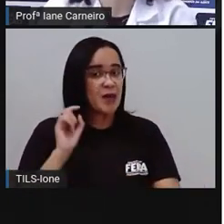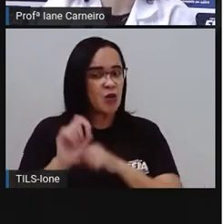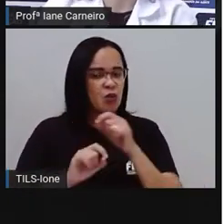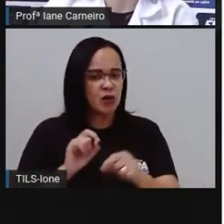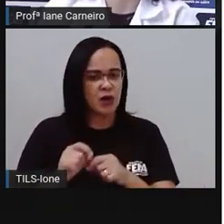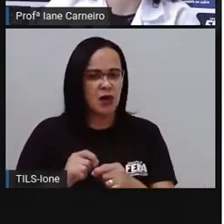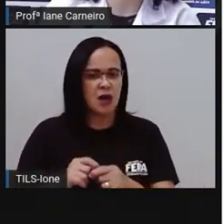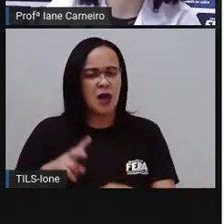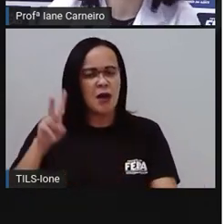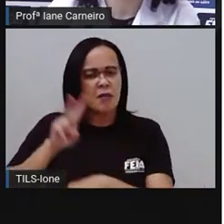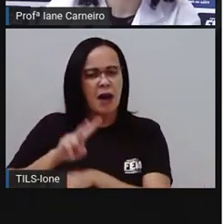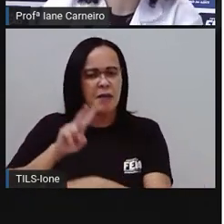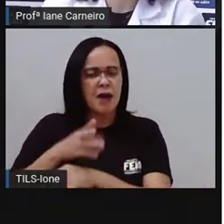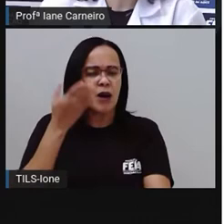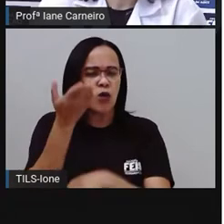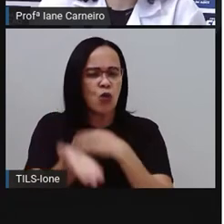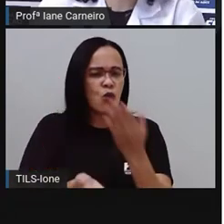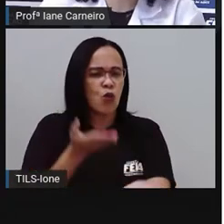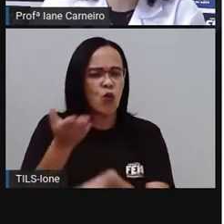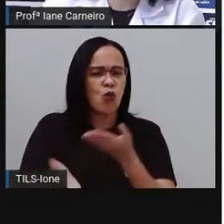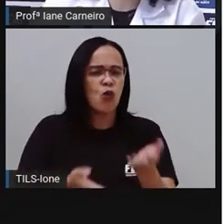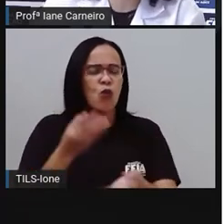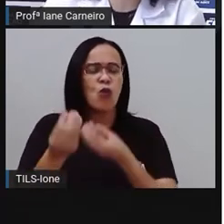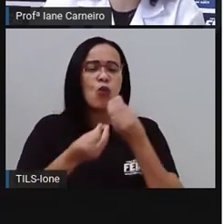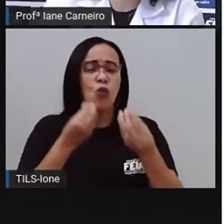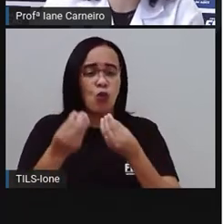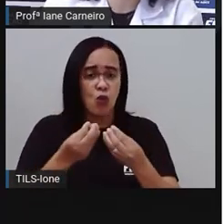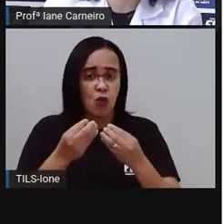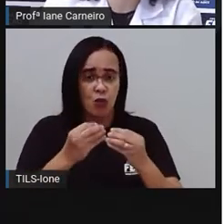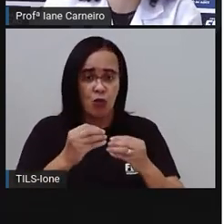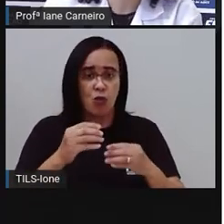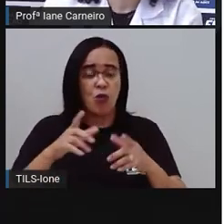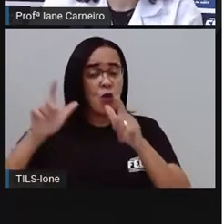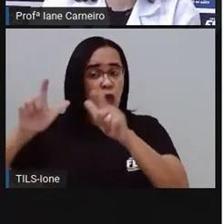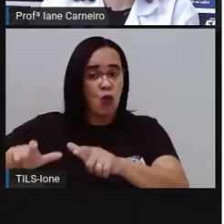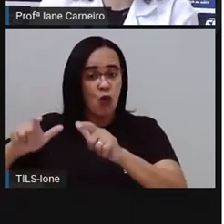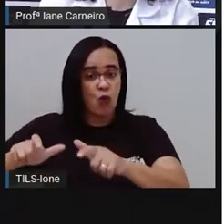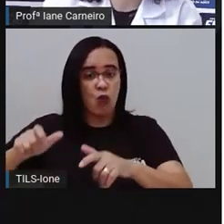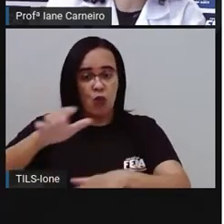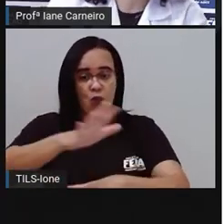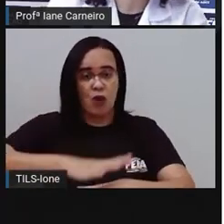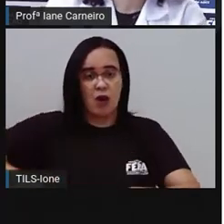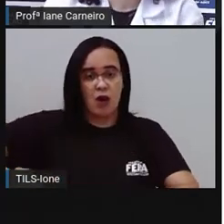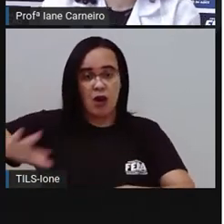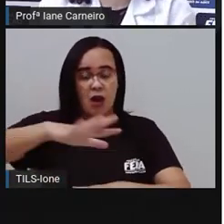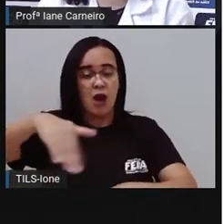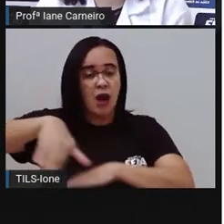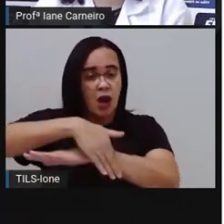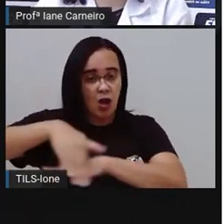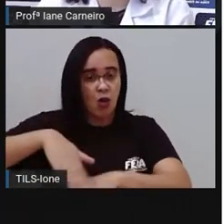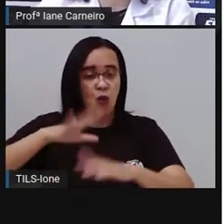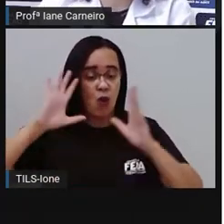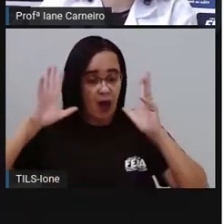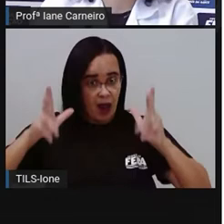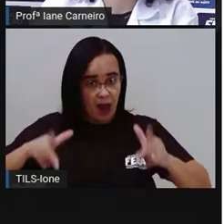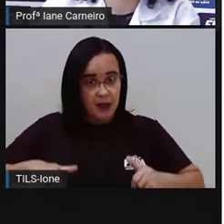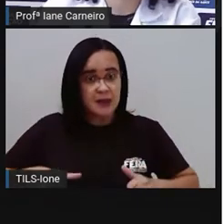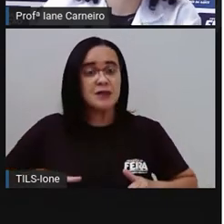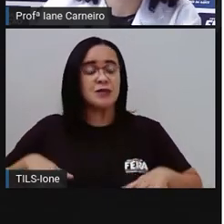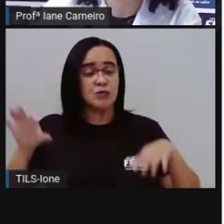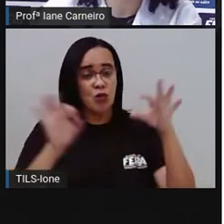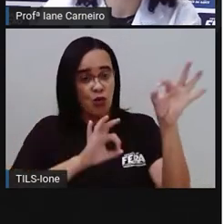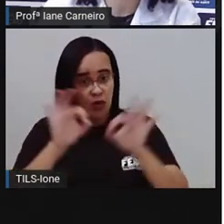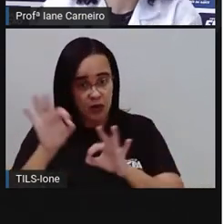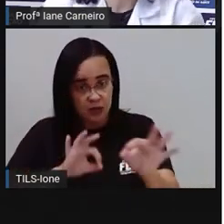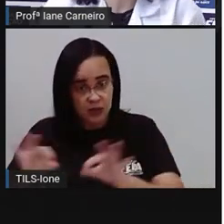bairro limpo, organizado. Vocês lembram que a Pró já tinha falado isso. E aí ele sugeriu que plantassem árvores nas